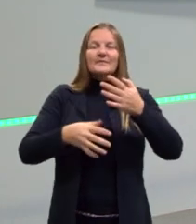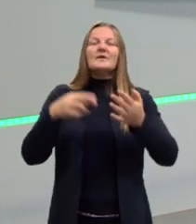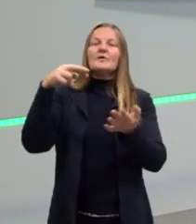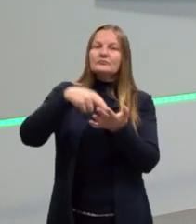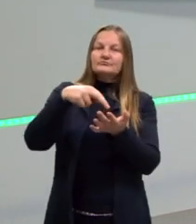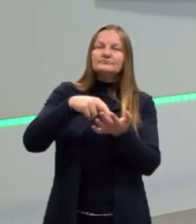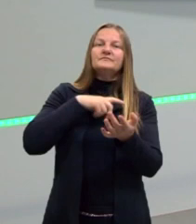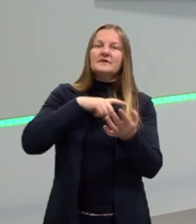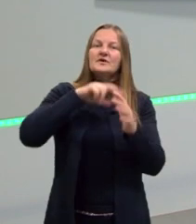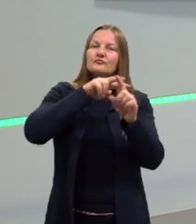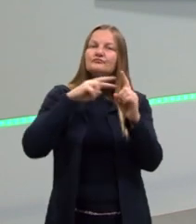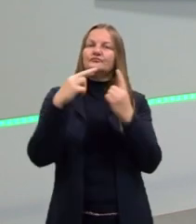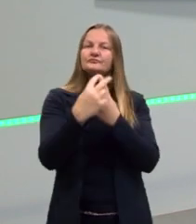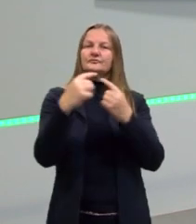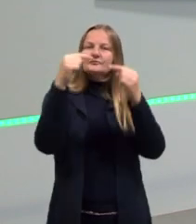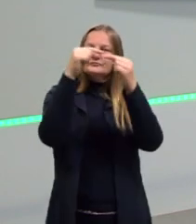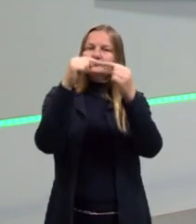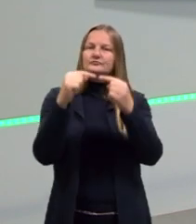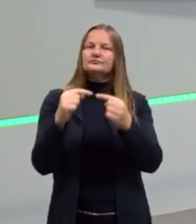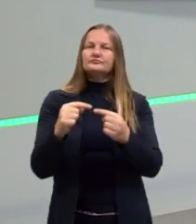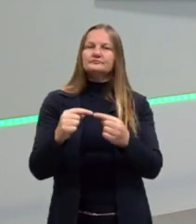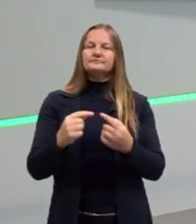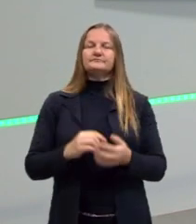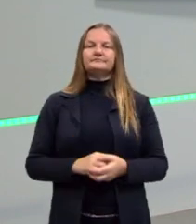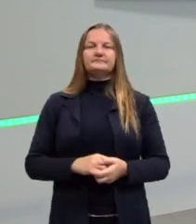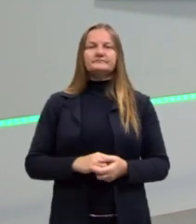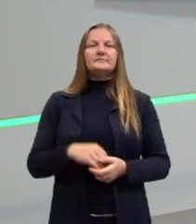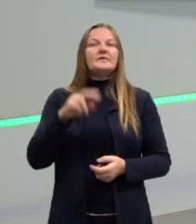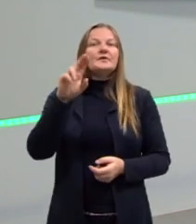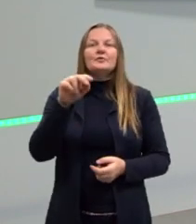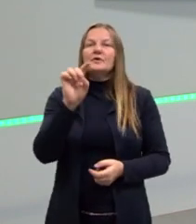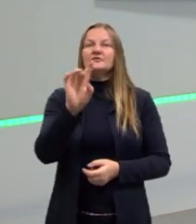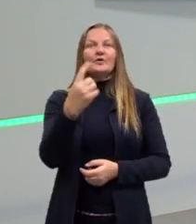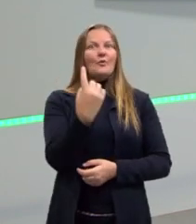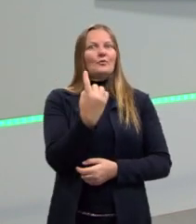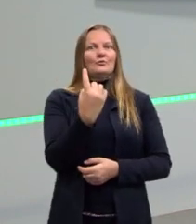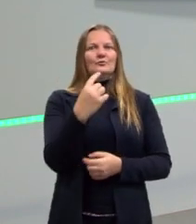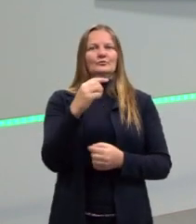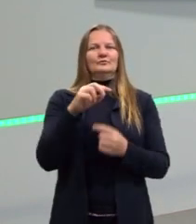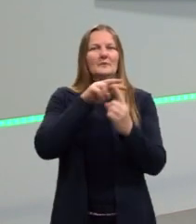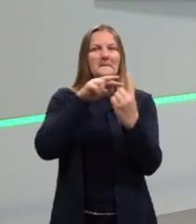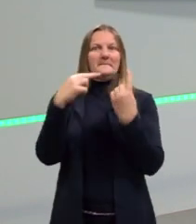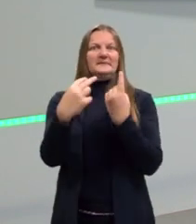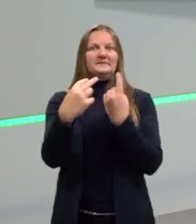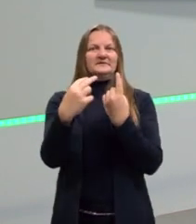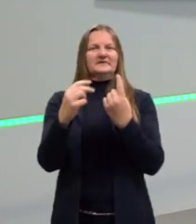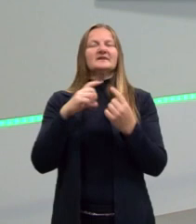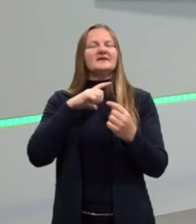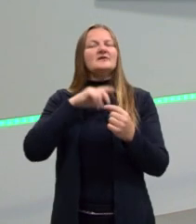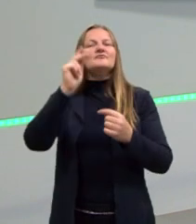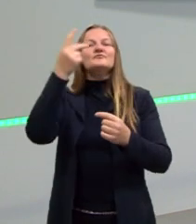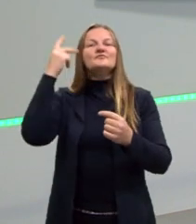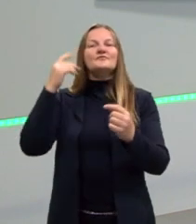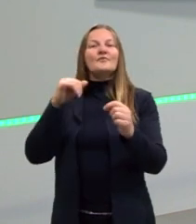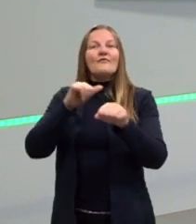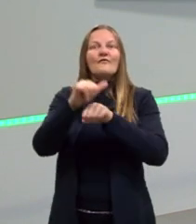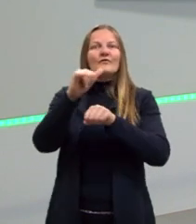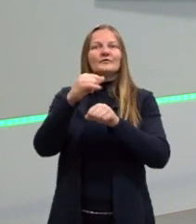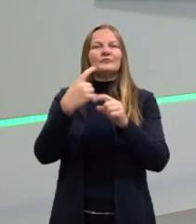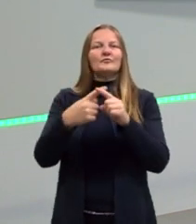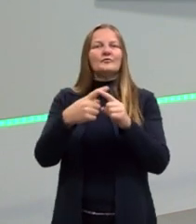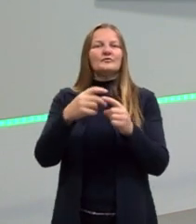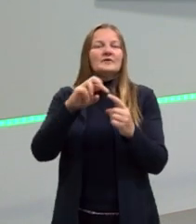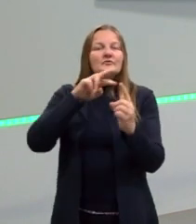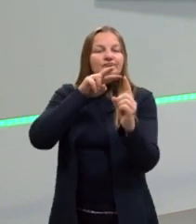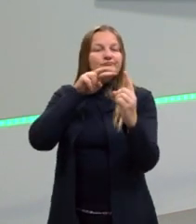têm muitos fatores envolvidos. A gente nunca vai conseguir explicar um acontecimento histórico só por uma causa.